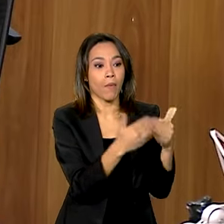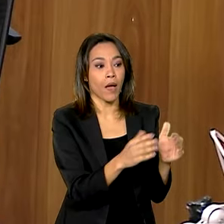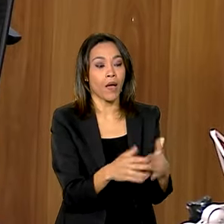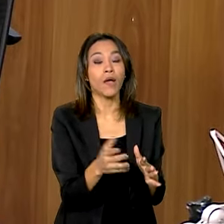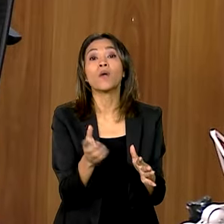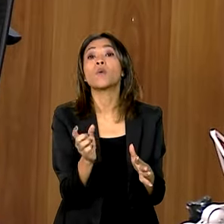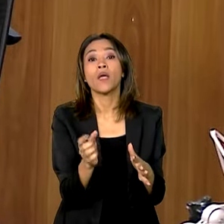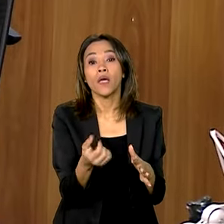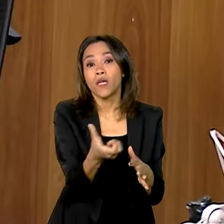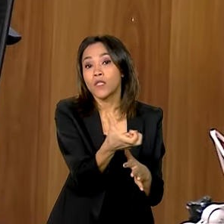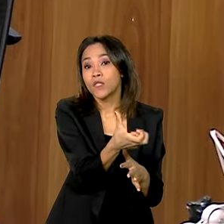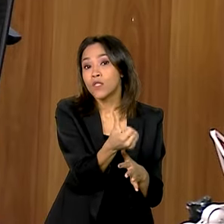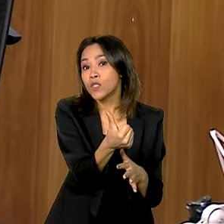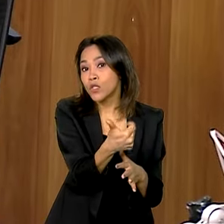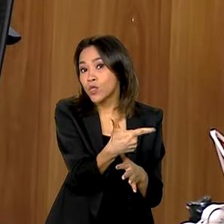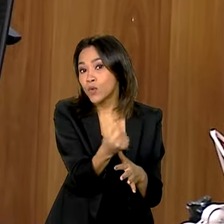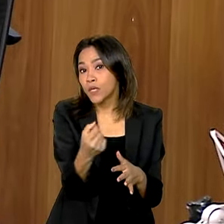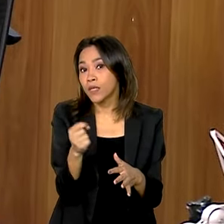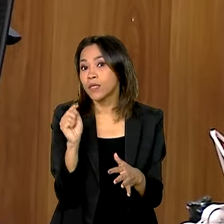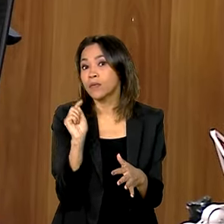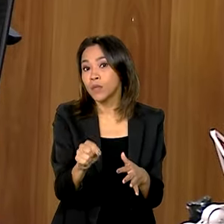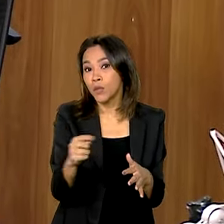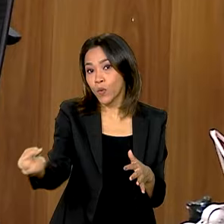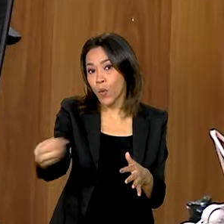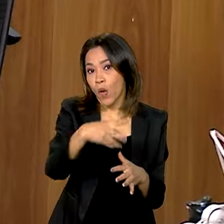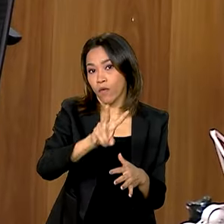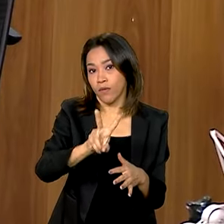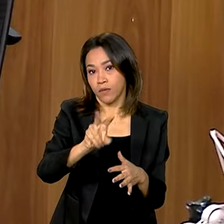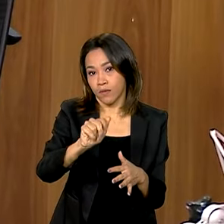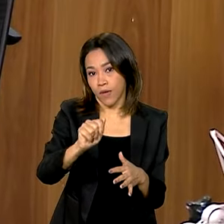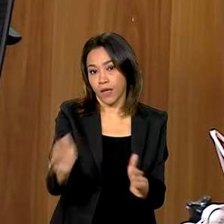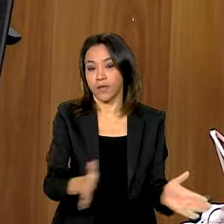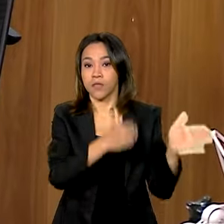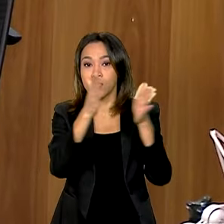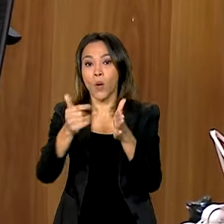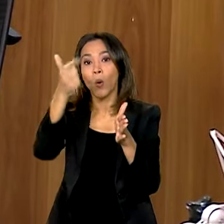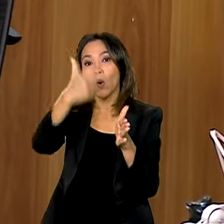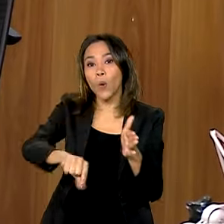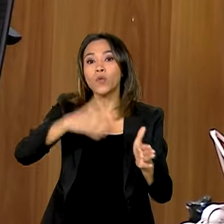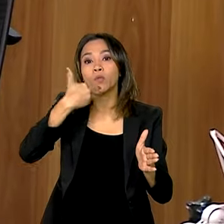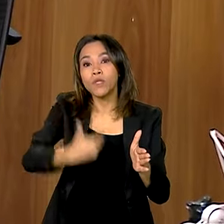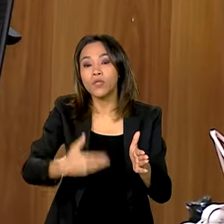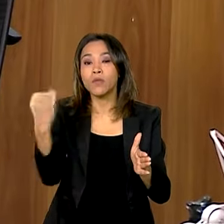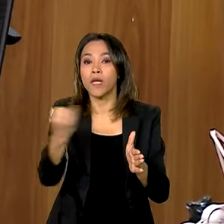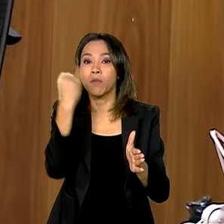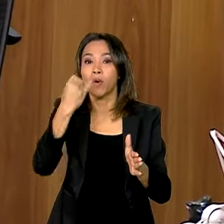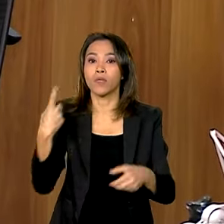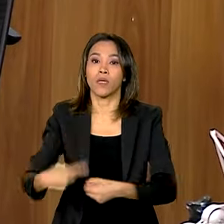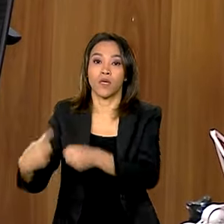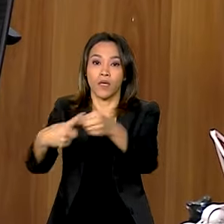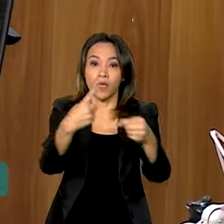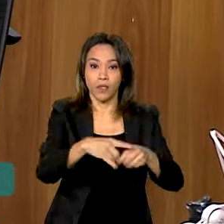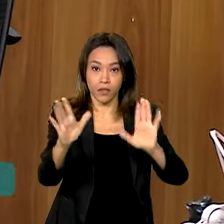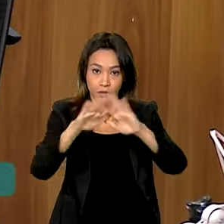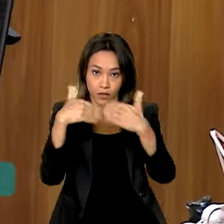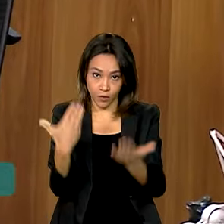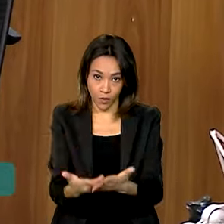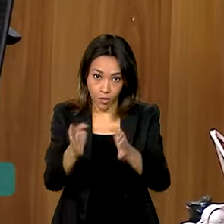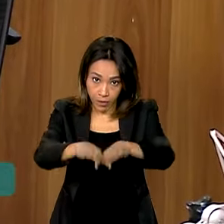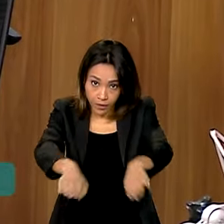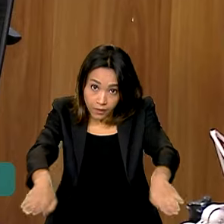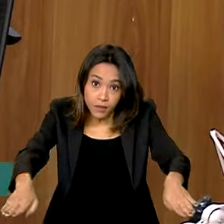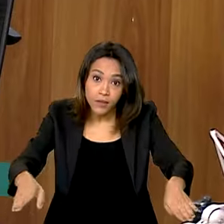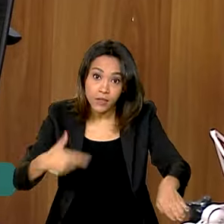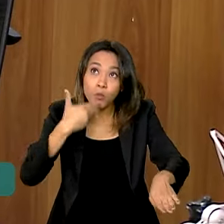novas vagas. Outra demanda que é muito importante para os nossos municípios brasileiros são as creches. Nós temos